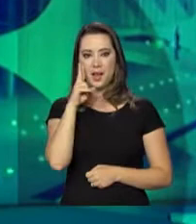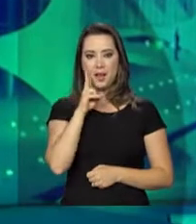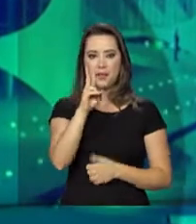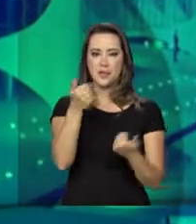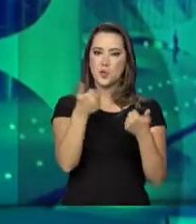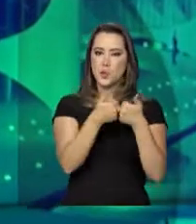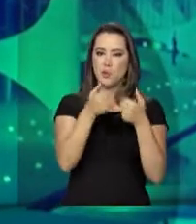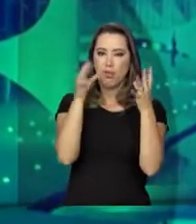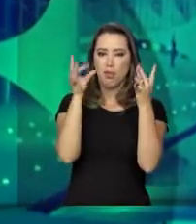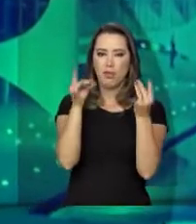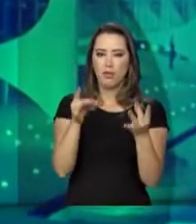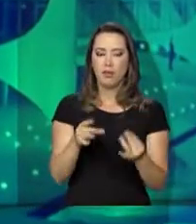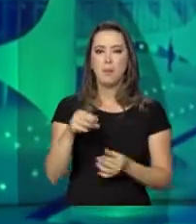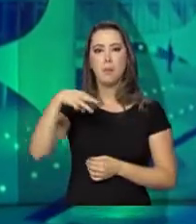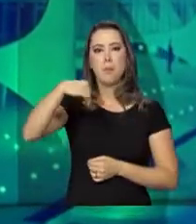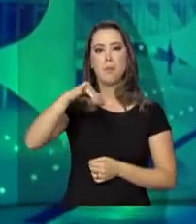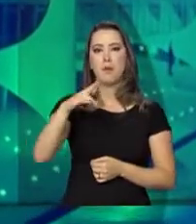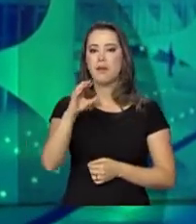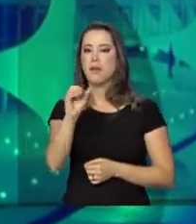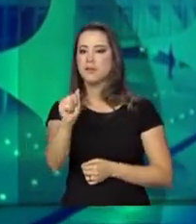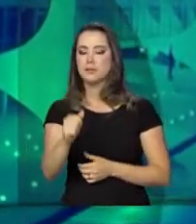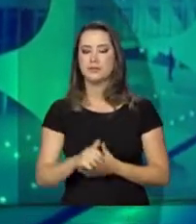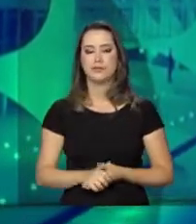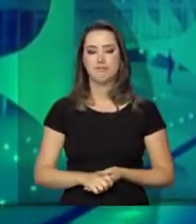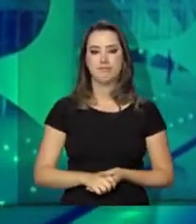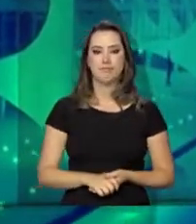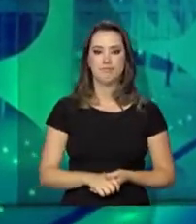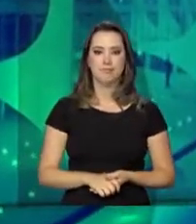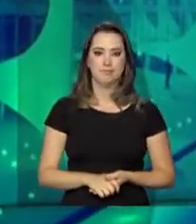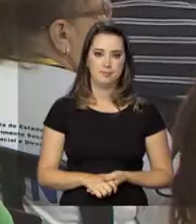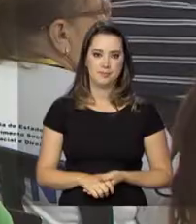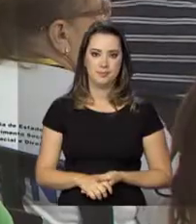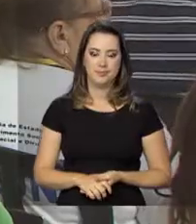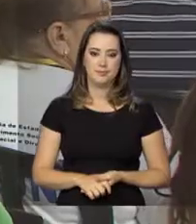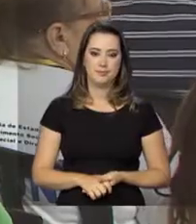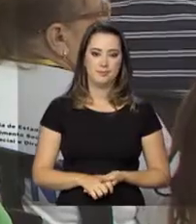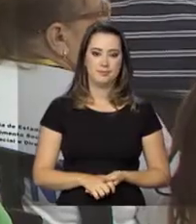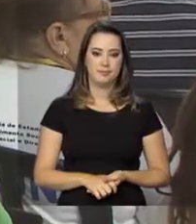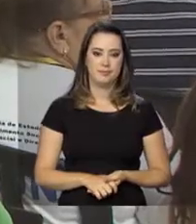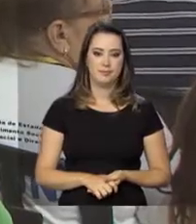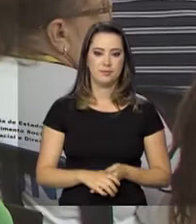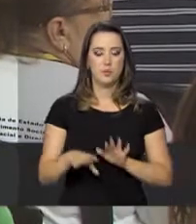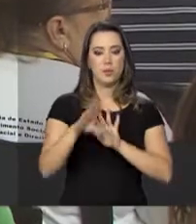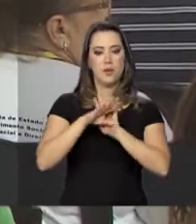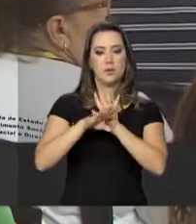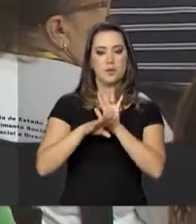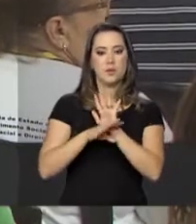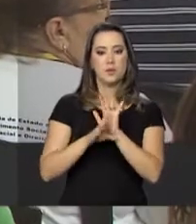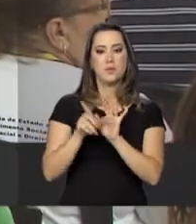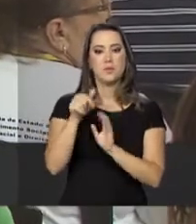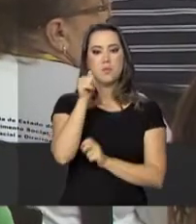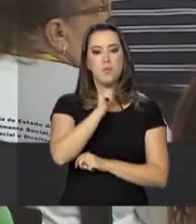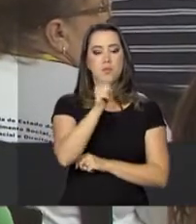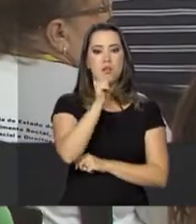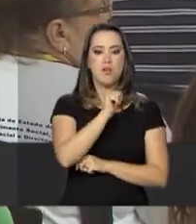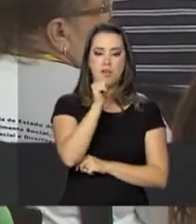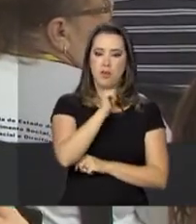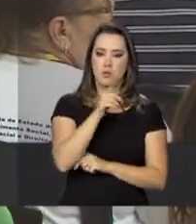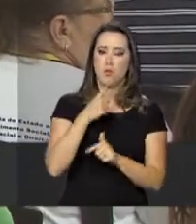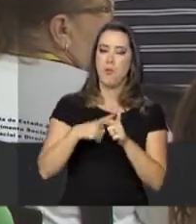acompanha e tem mais informações é a repórter Márcia Fernandes. O projeto atende mulheres em situação de